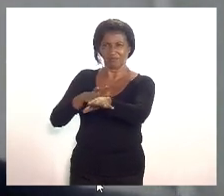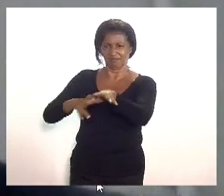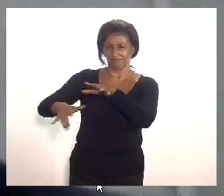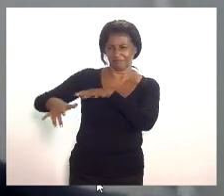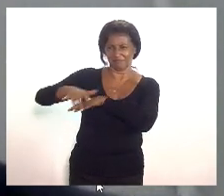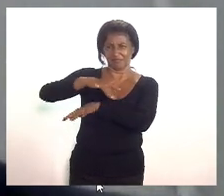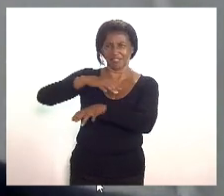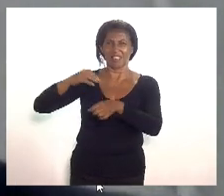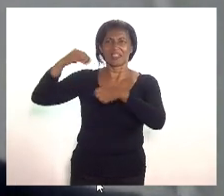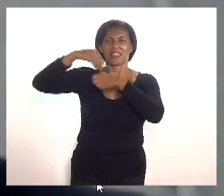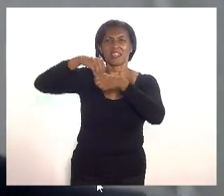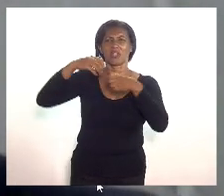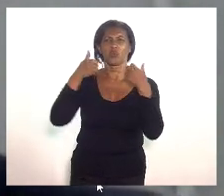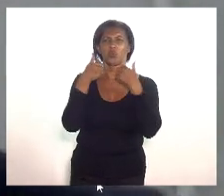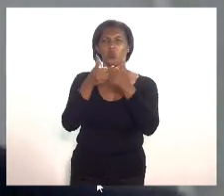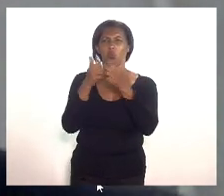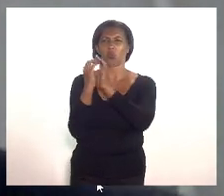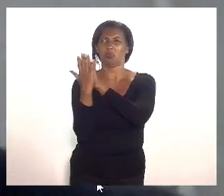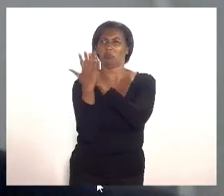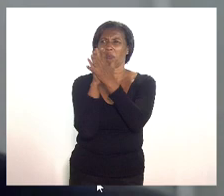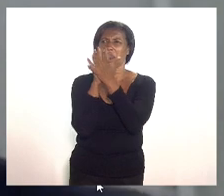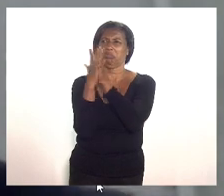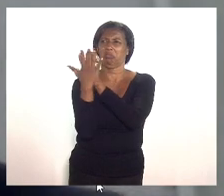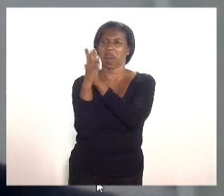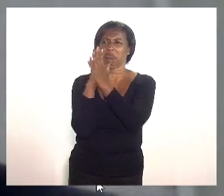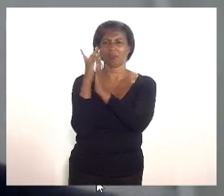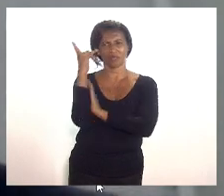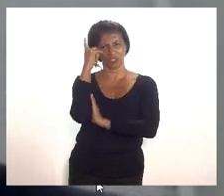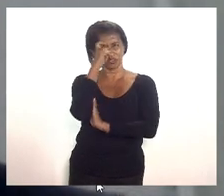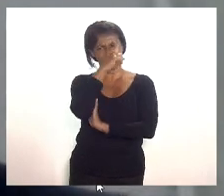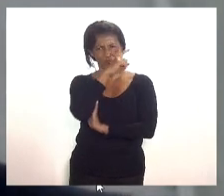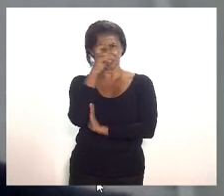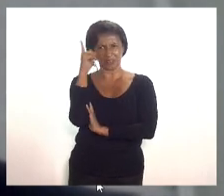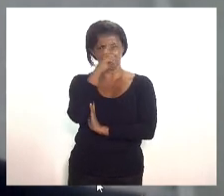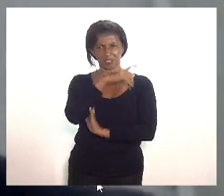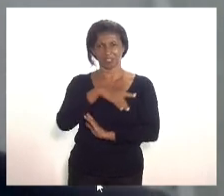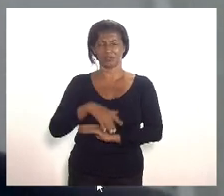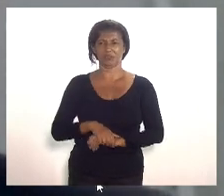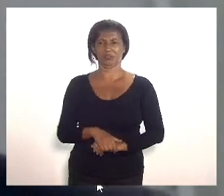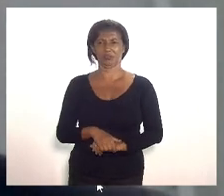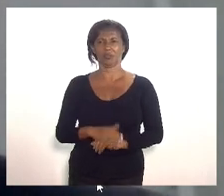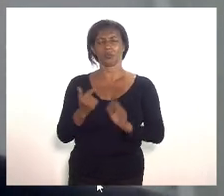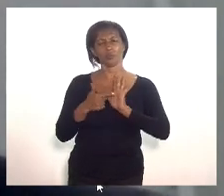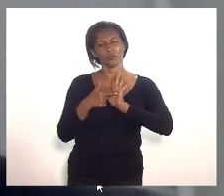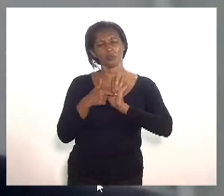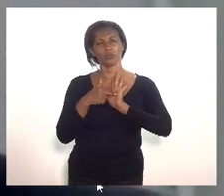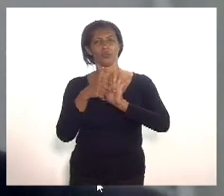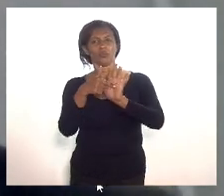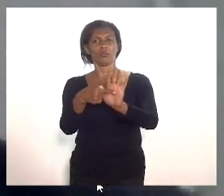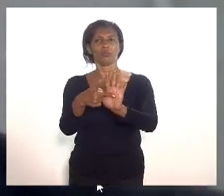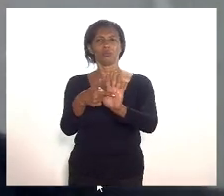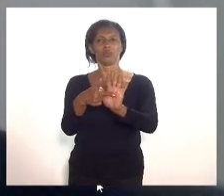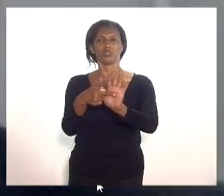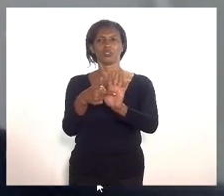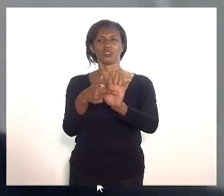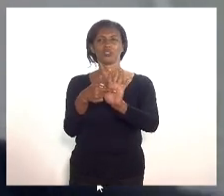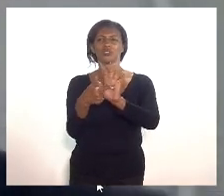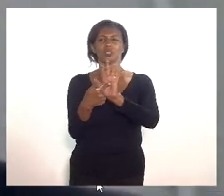transporte público trazendo dificuldade em locomoção demonstrando que são